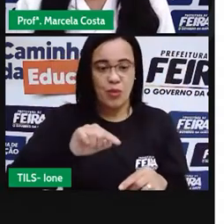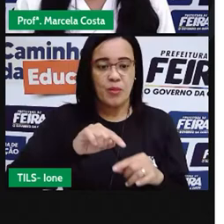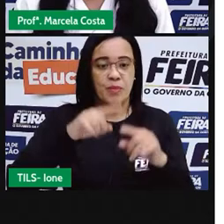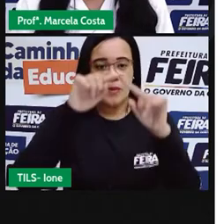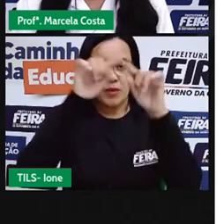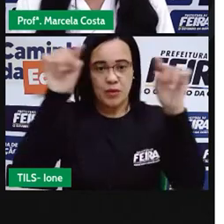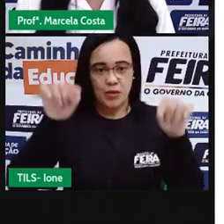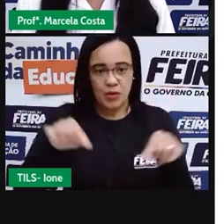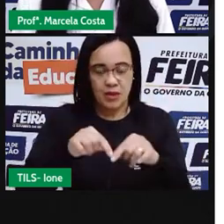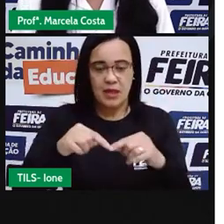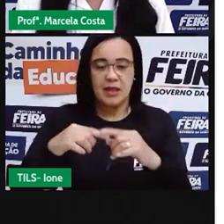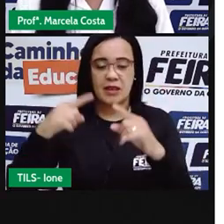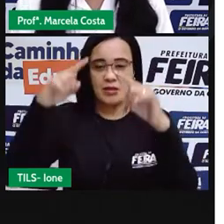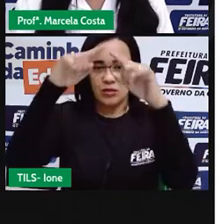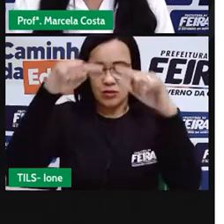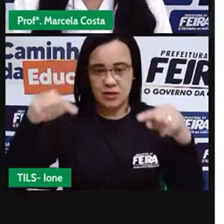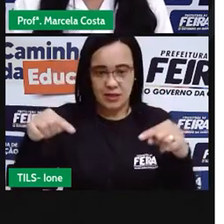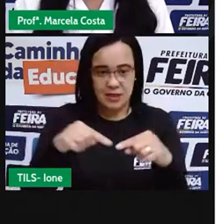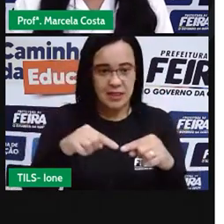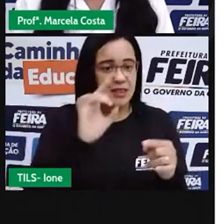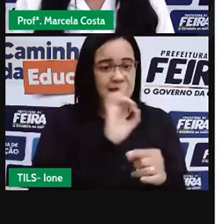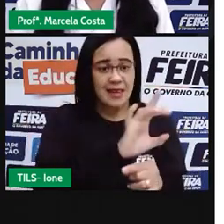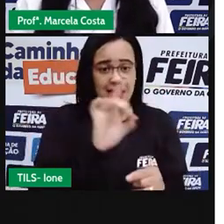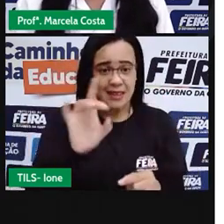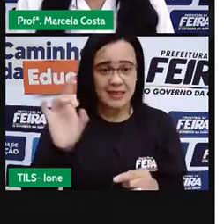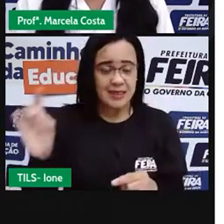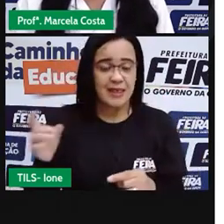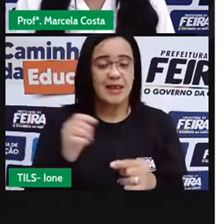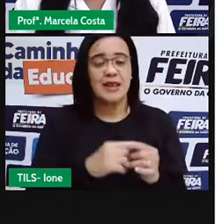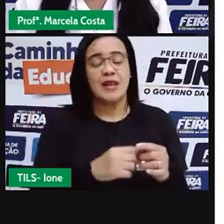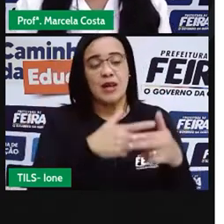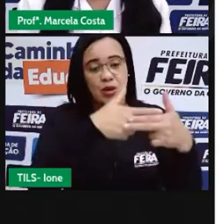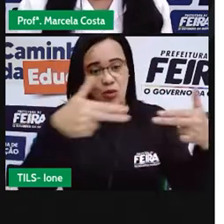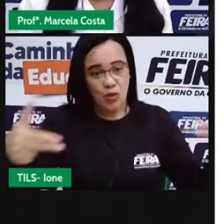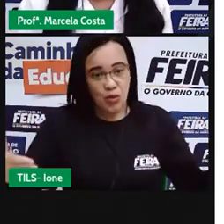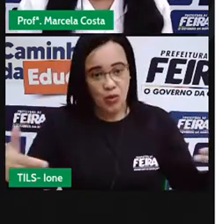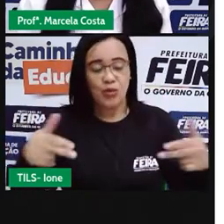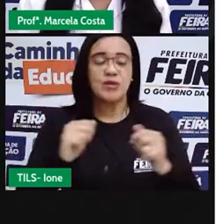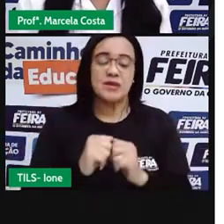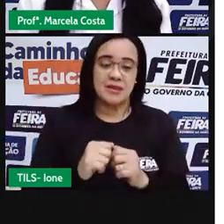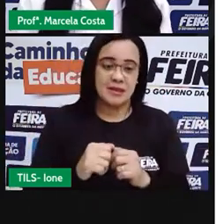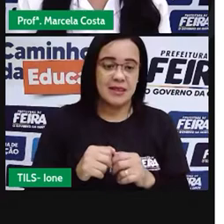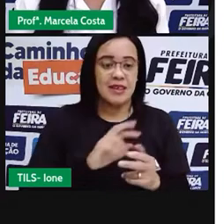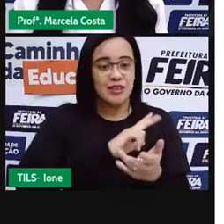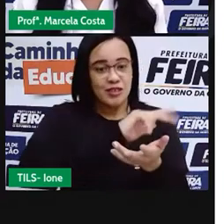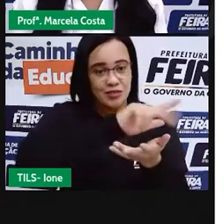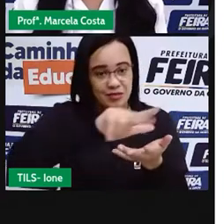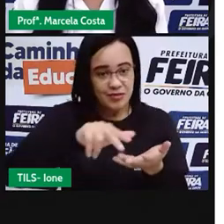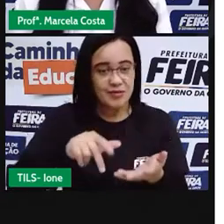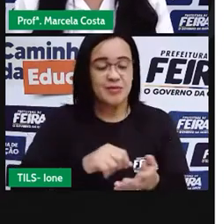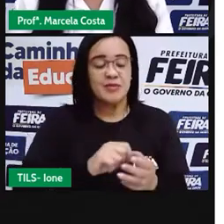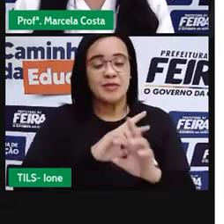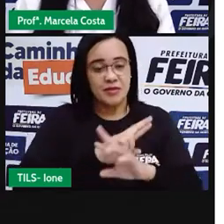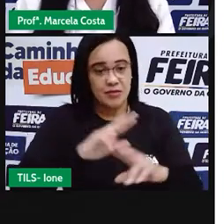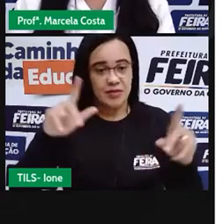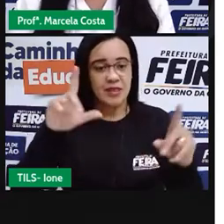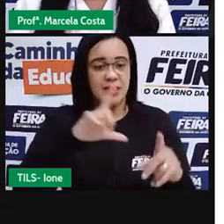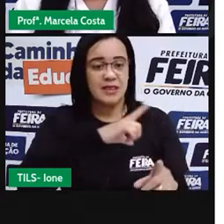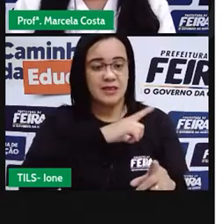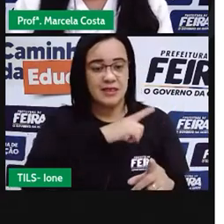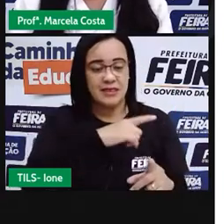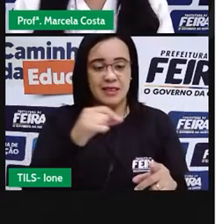apontados em diferentes objetos que a gente encontra, como relógio, uma pista, um